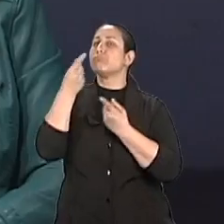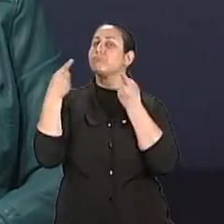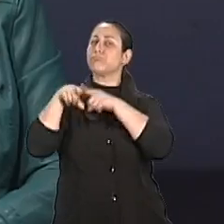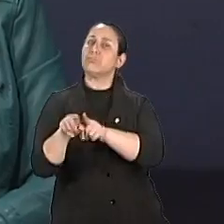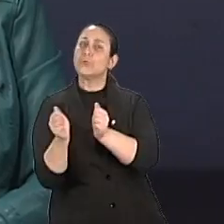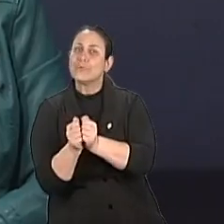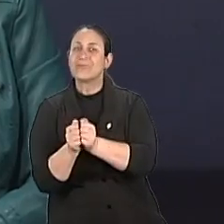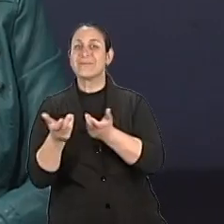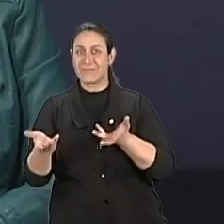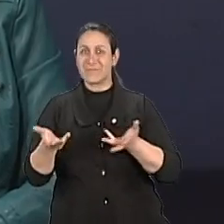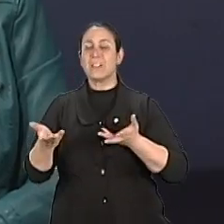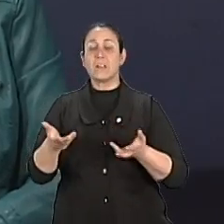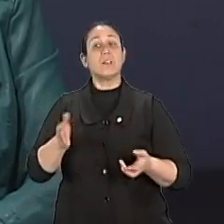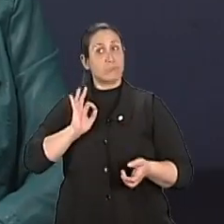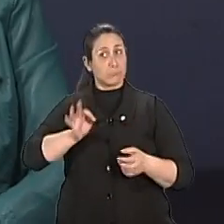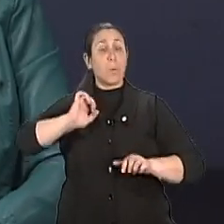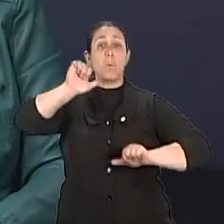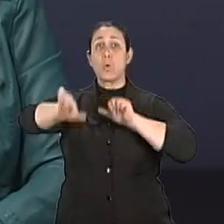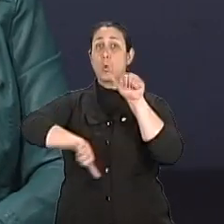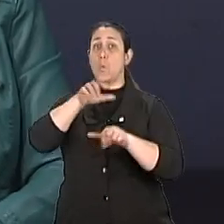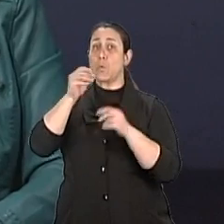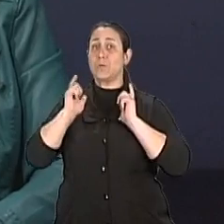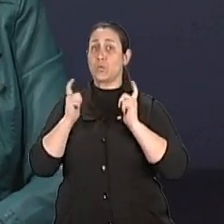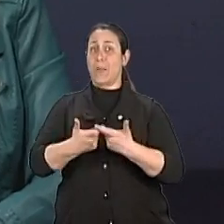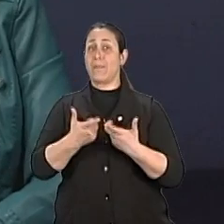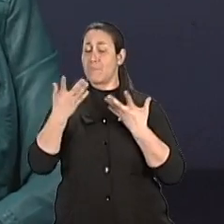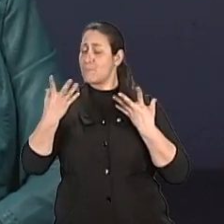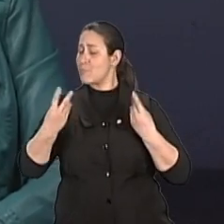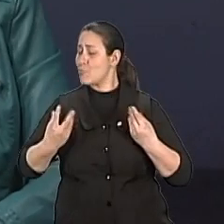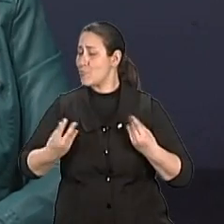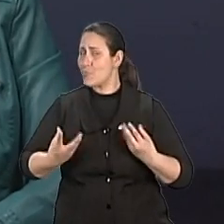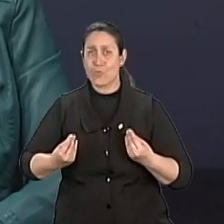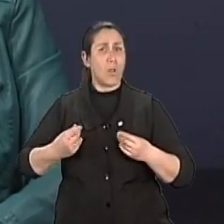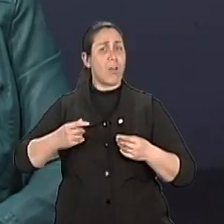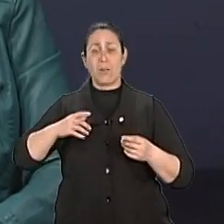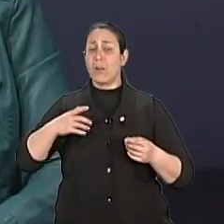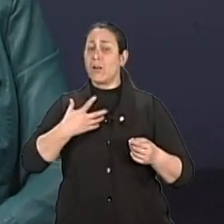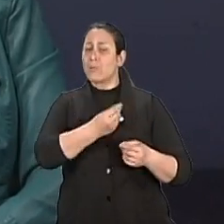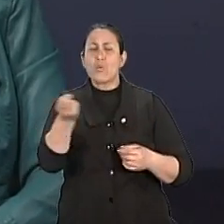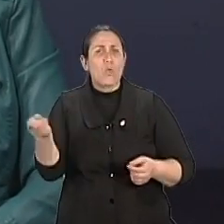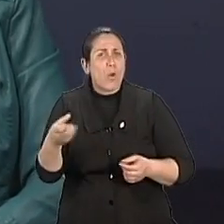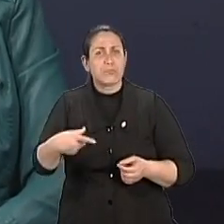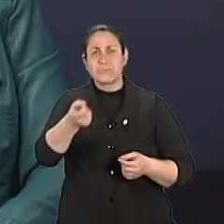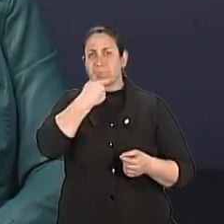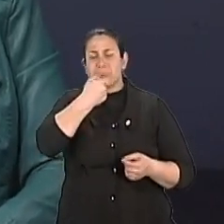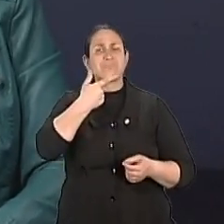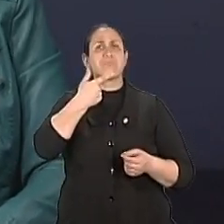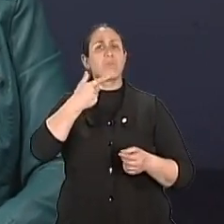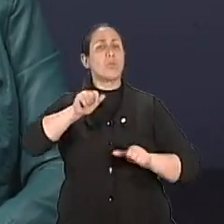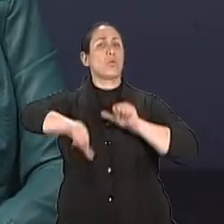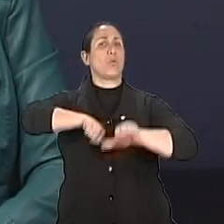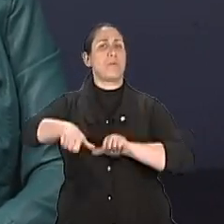mudança que houve na sexualidade, os novos avanços tecnológicos, as novas medicações fizeram com que